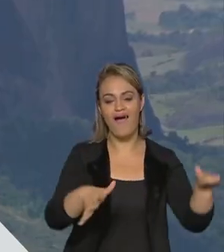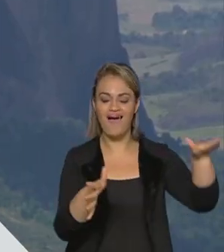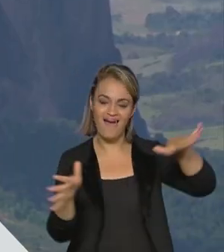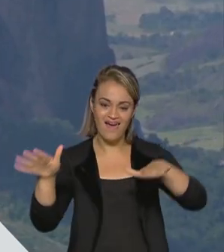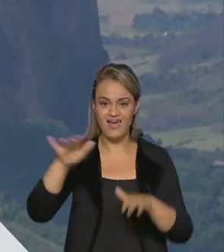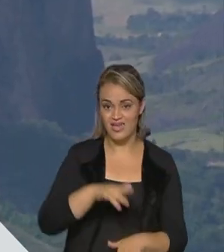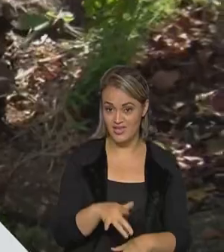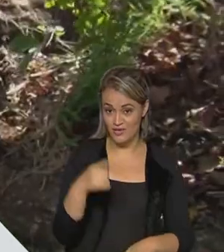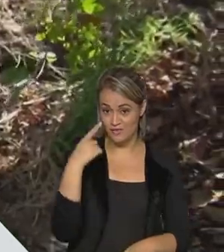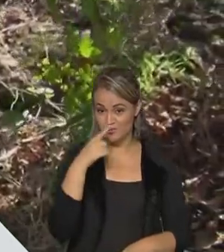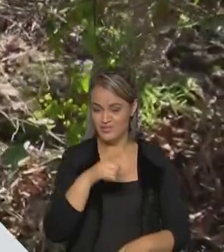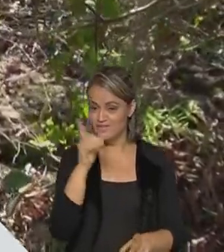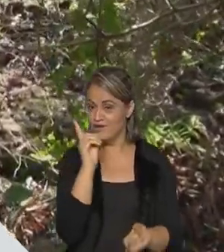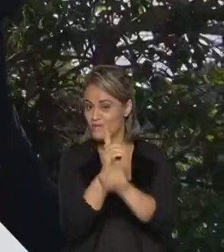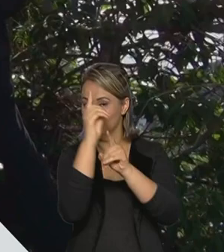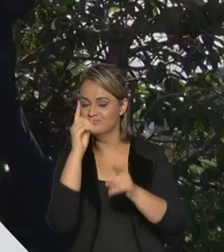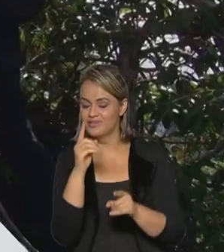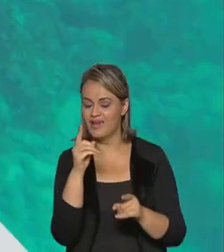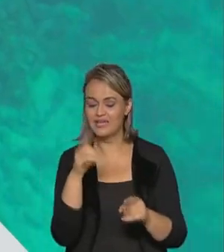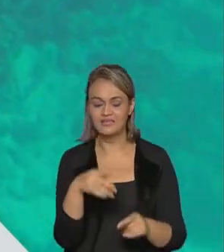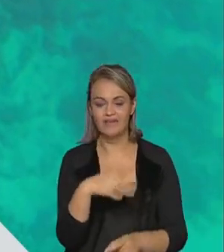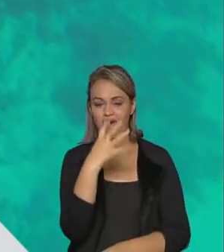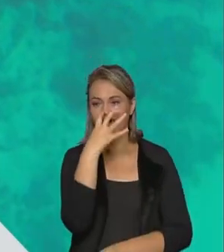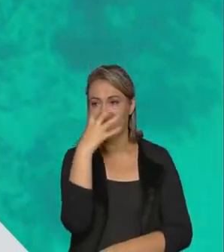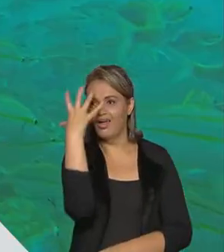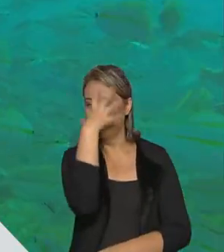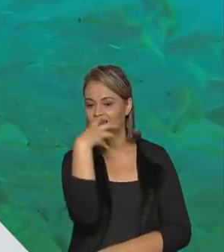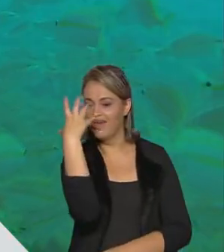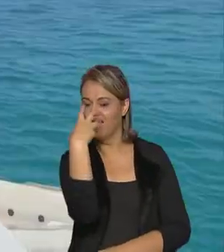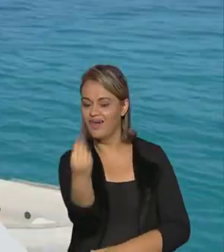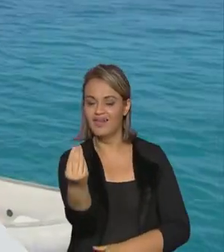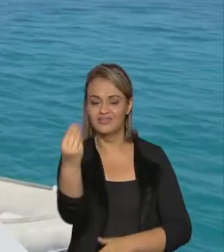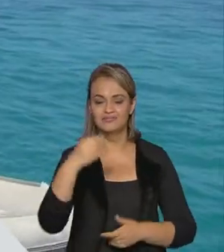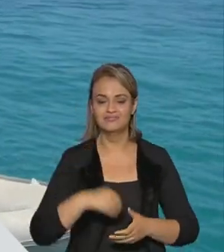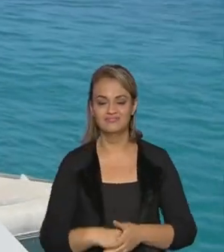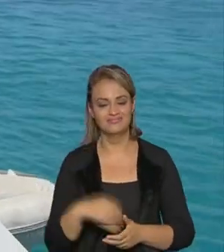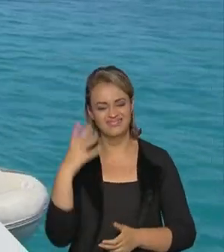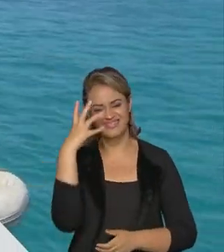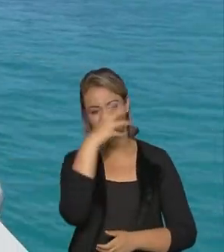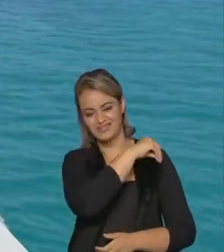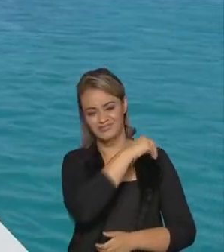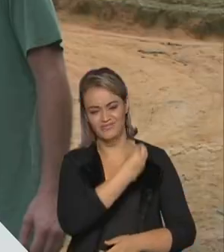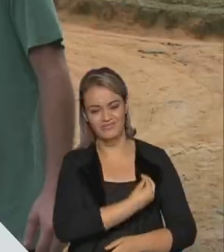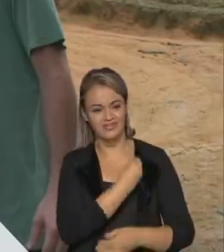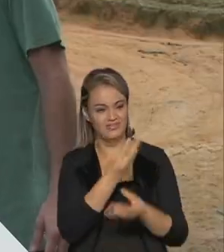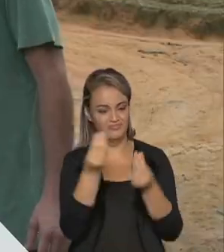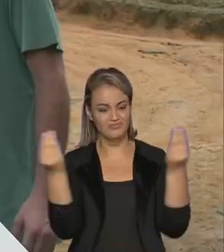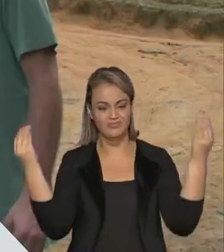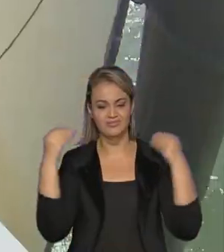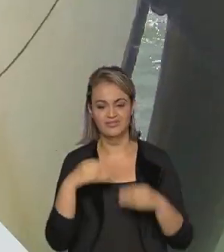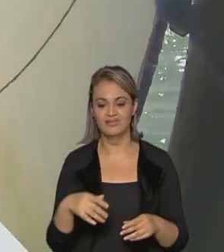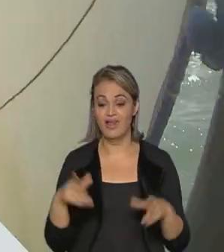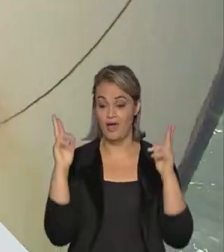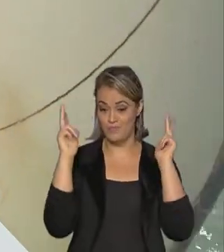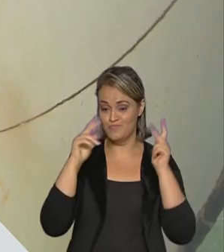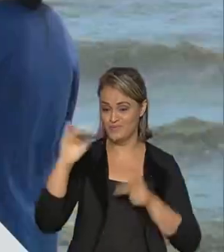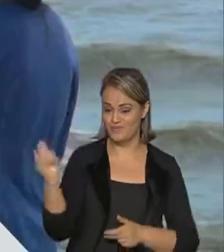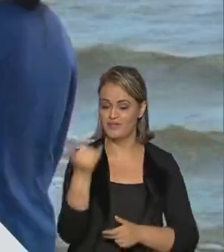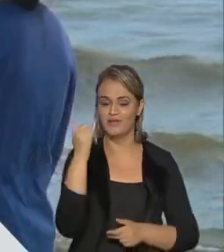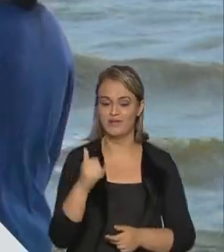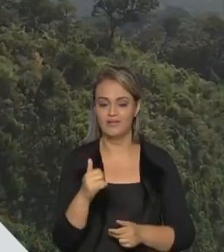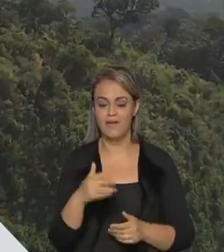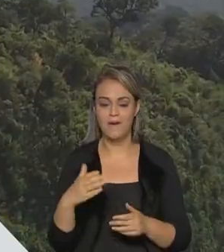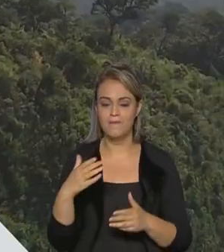Você vai descobrir e se encantar. Muito bonito. Muita vida. Divertam-se. Valeu.